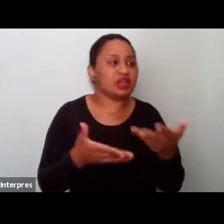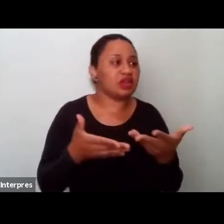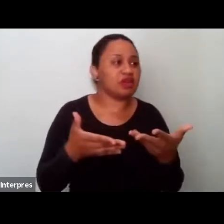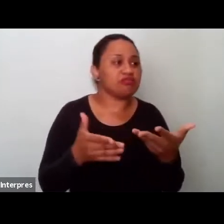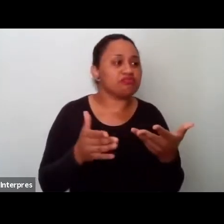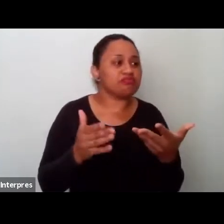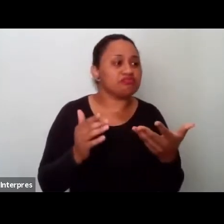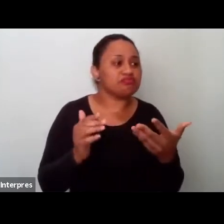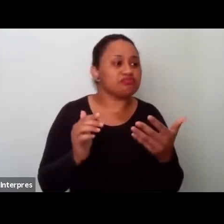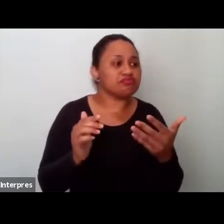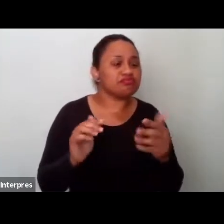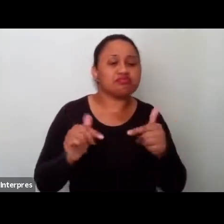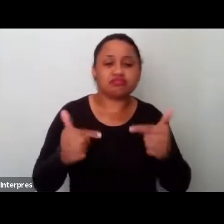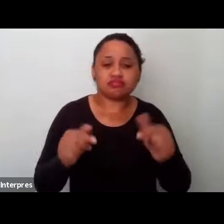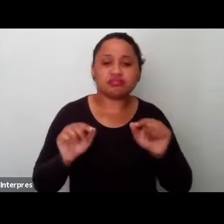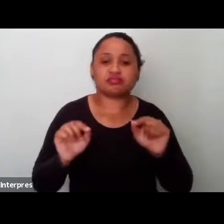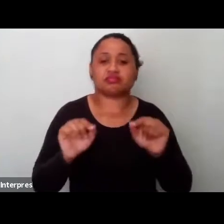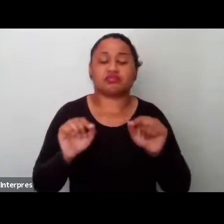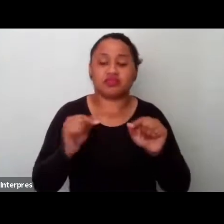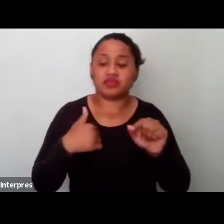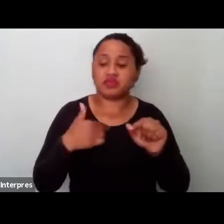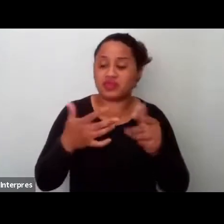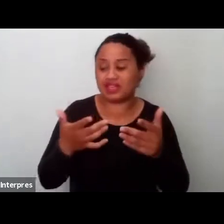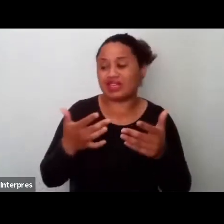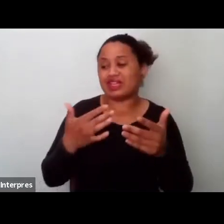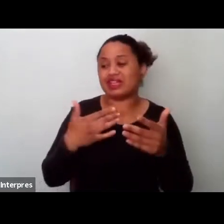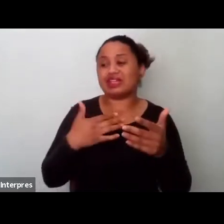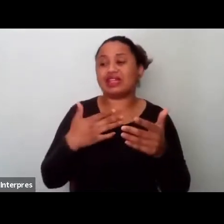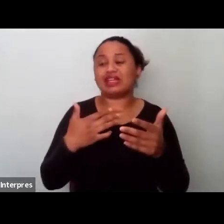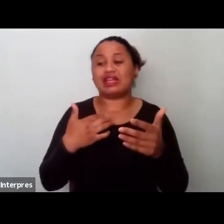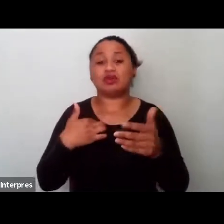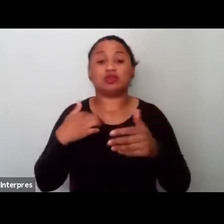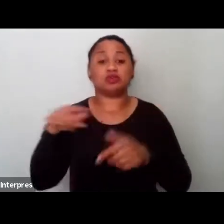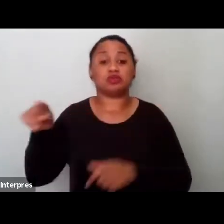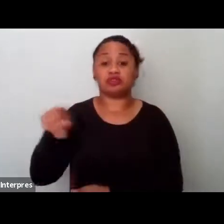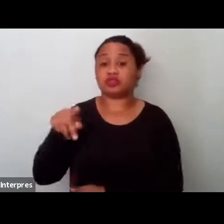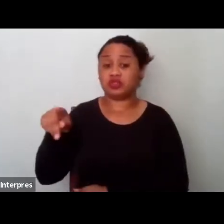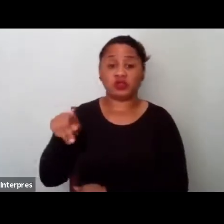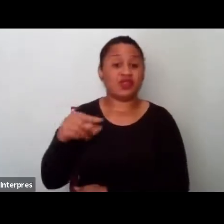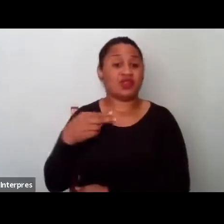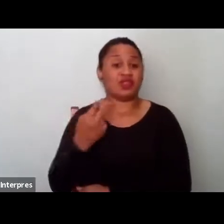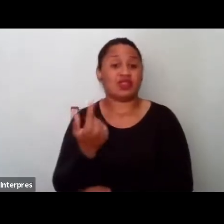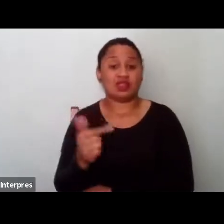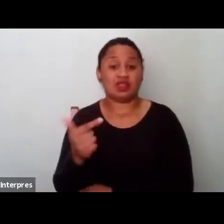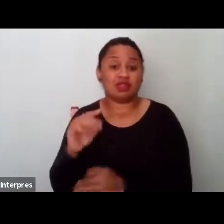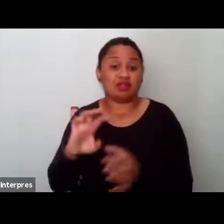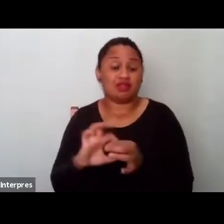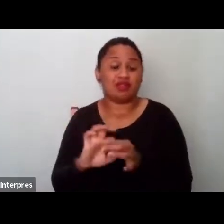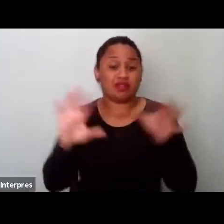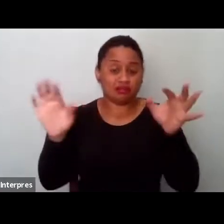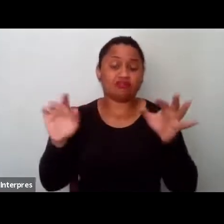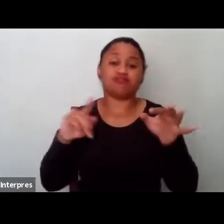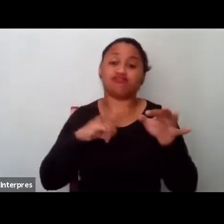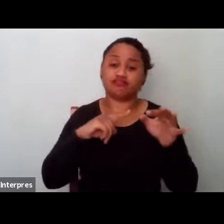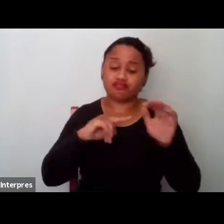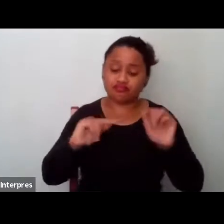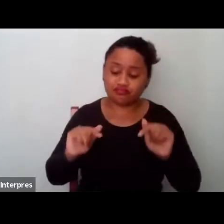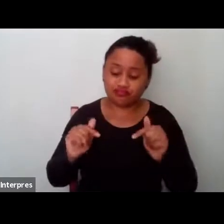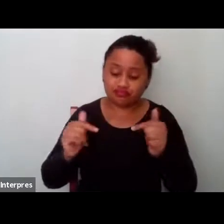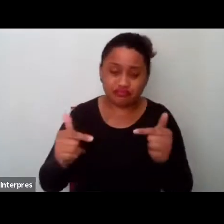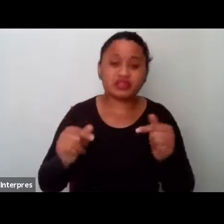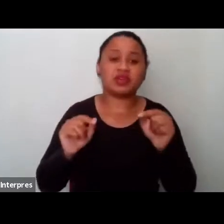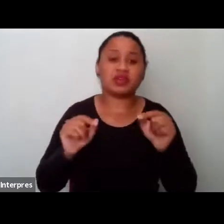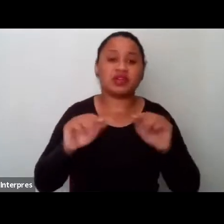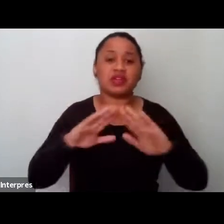mecanismos, né, sistemáticos de cerceamento da liberdade de professores, né, há um movimento muito claro da escola sem